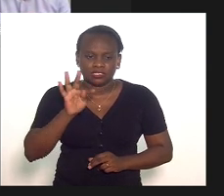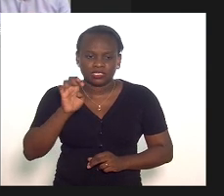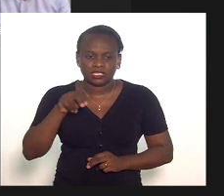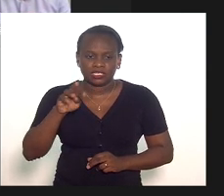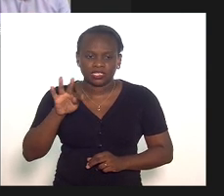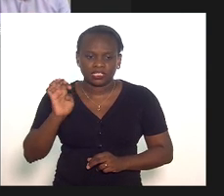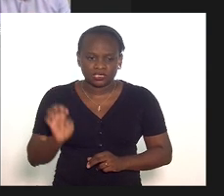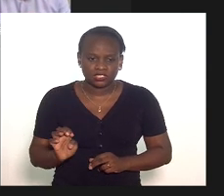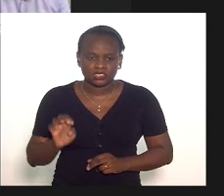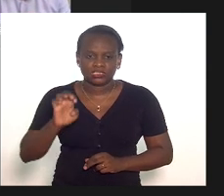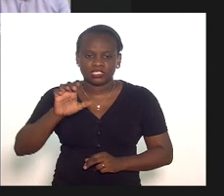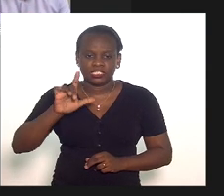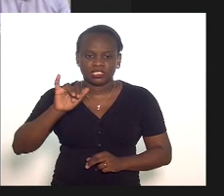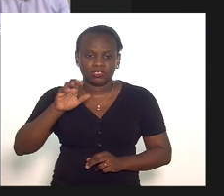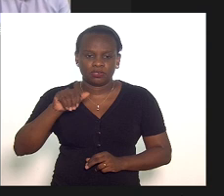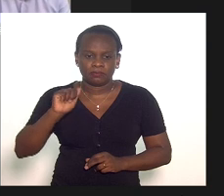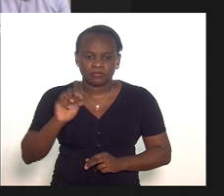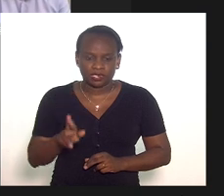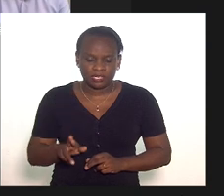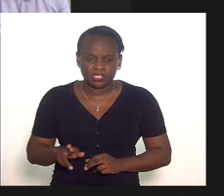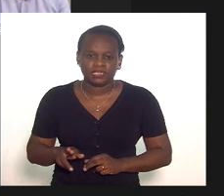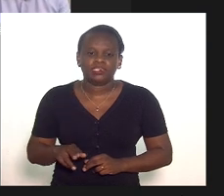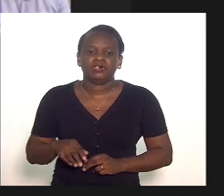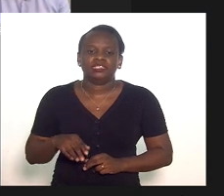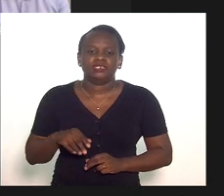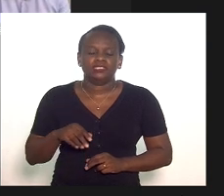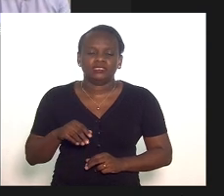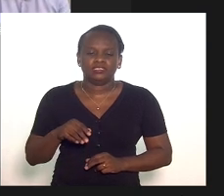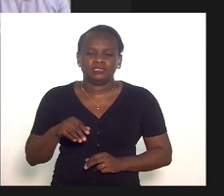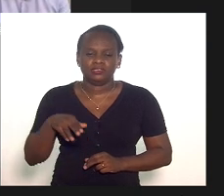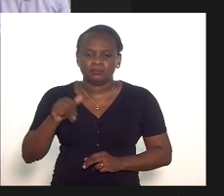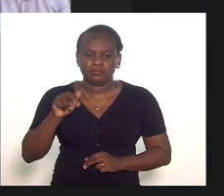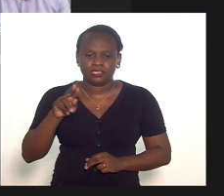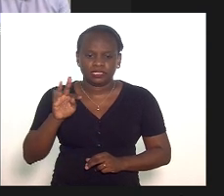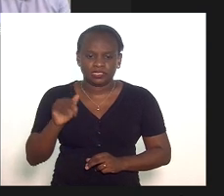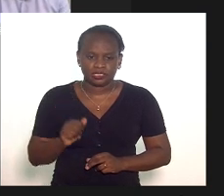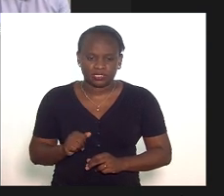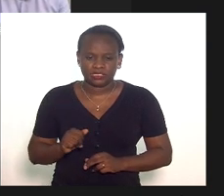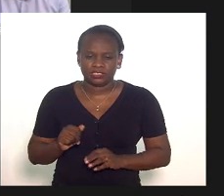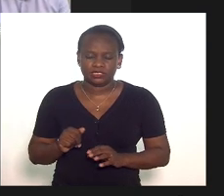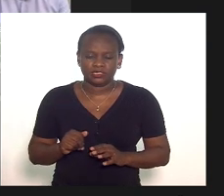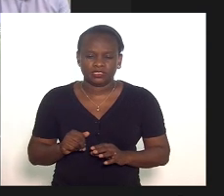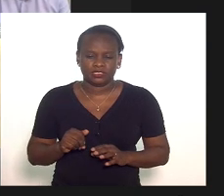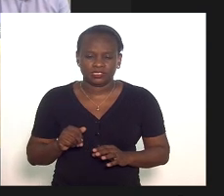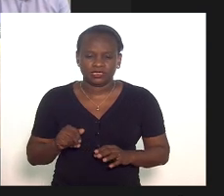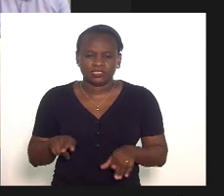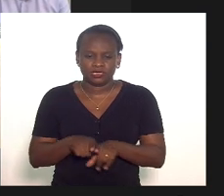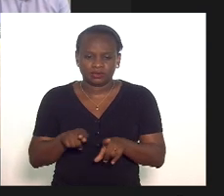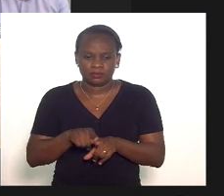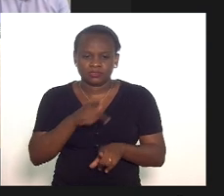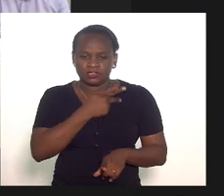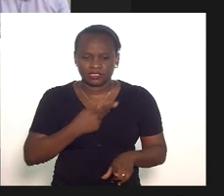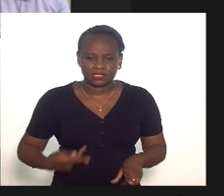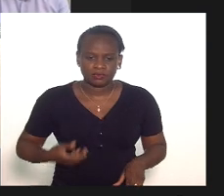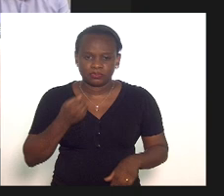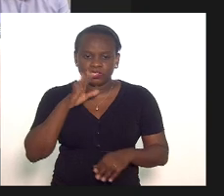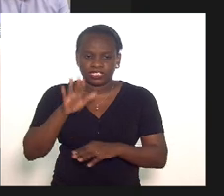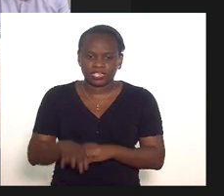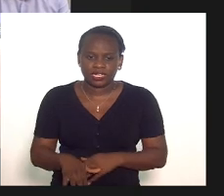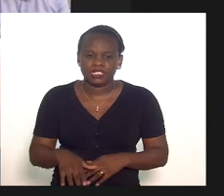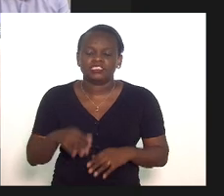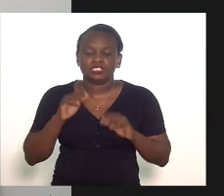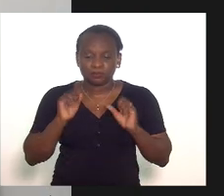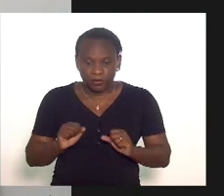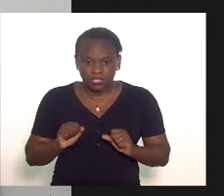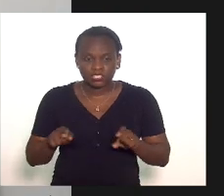e deputado Eleomar Coelho deputado Deputado Marta Rocha deputado Marta Rocha presidente boa tarde se